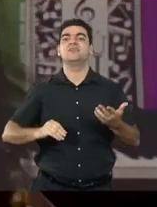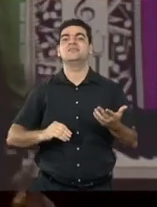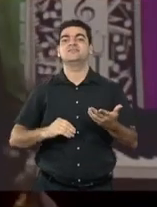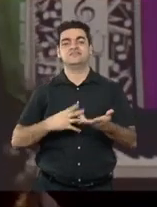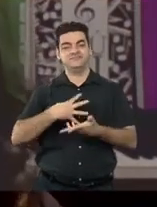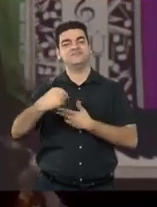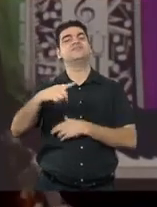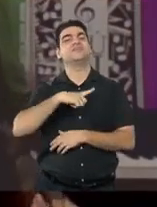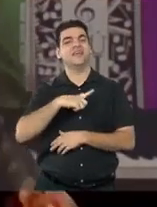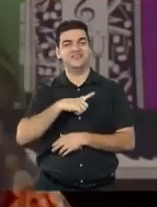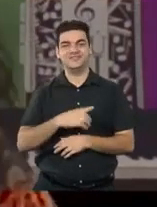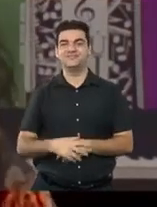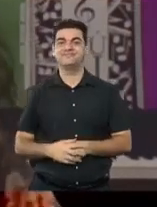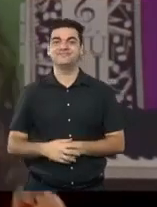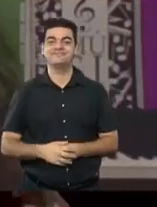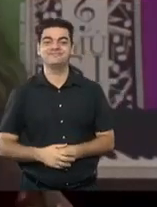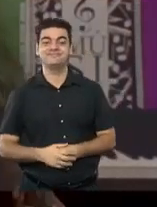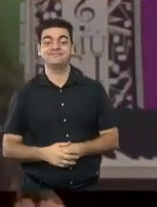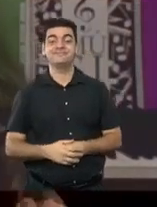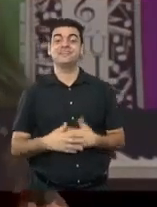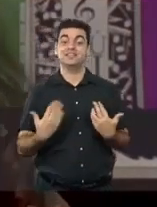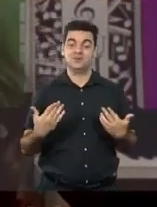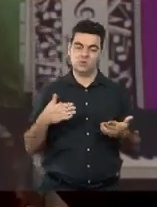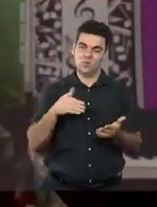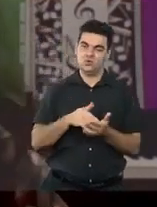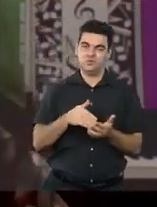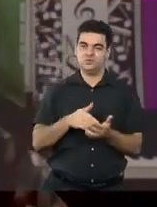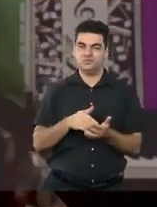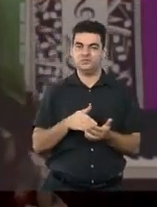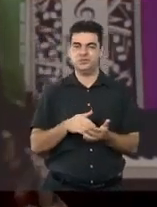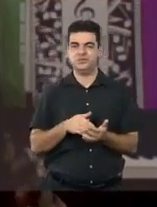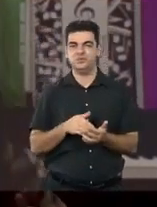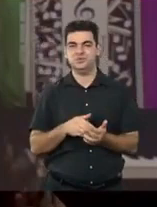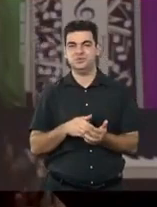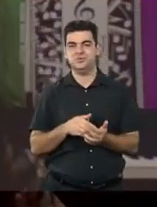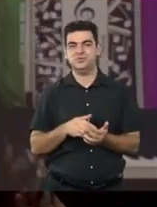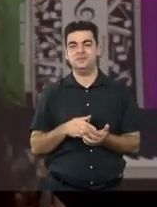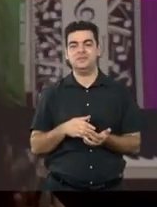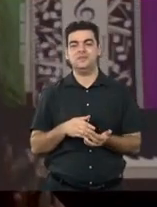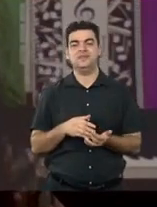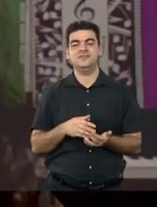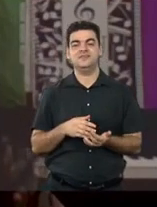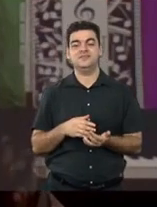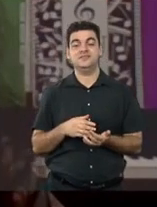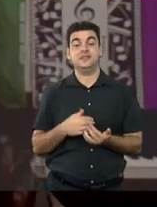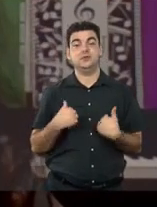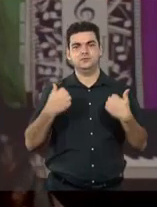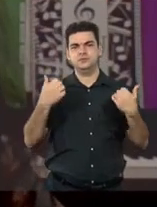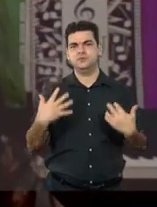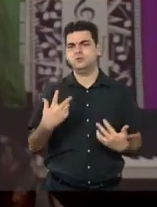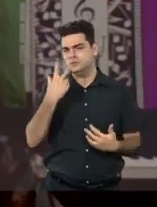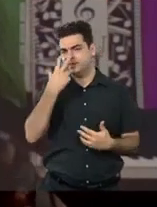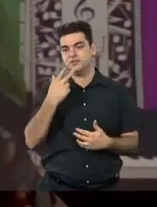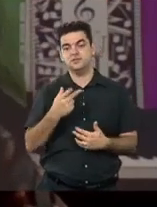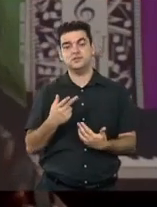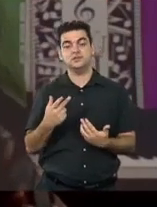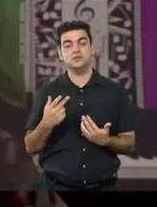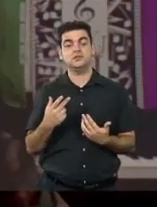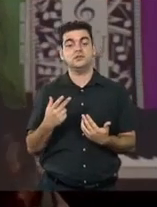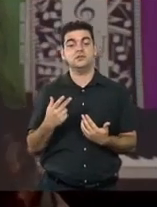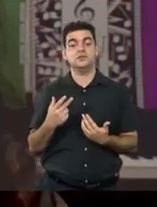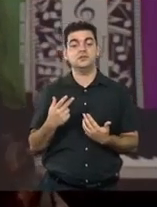viverem o seu propósito. Seguindo já para a finalização da minha fala, eu trago um dos presentes